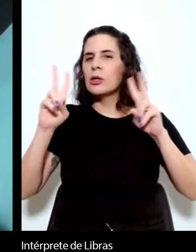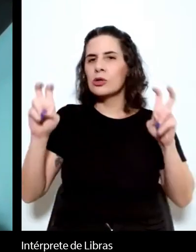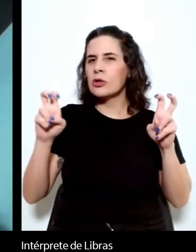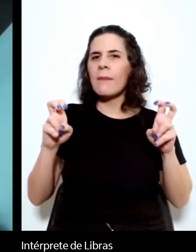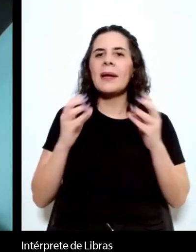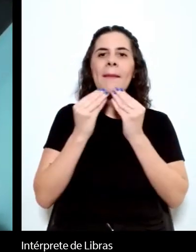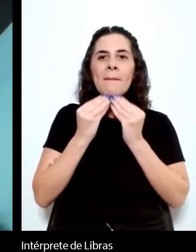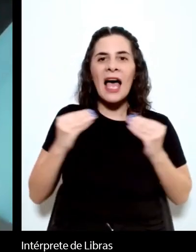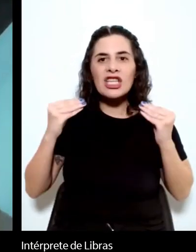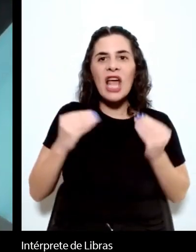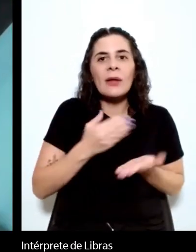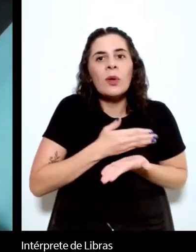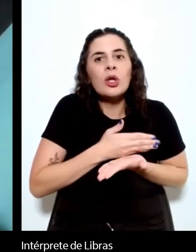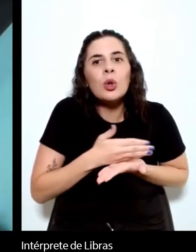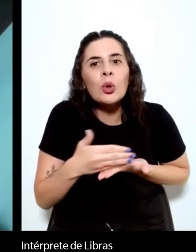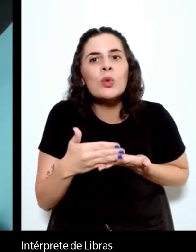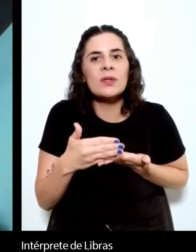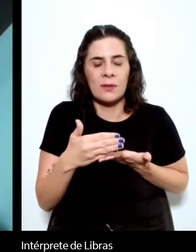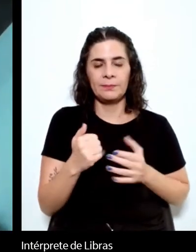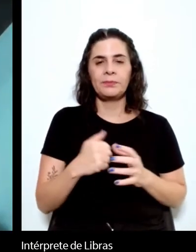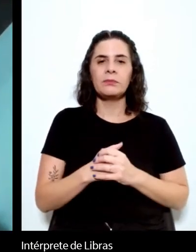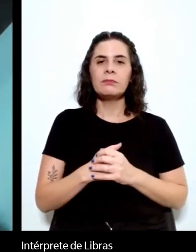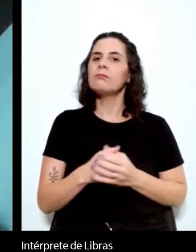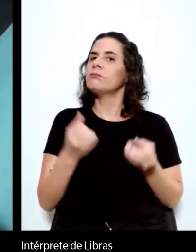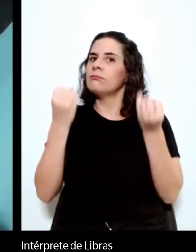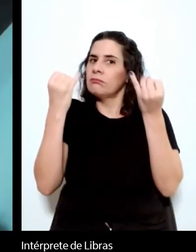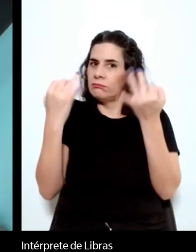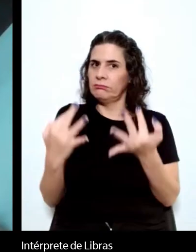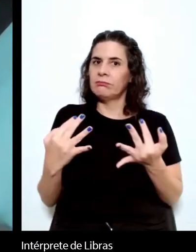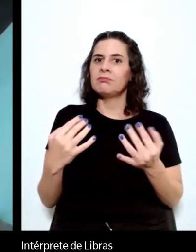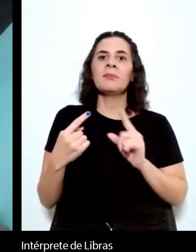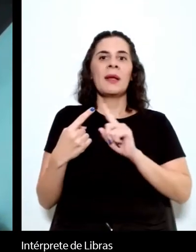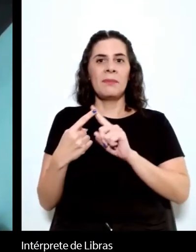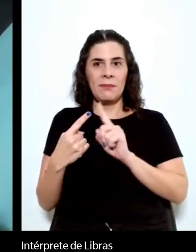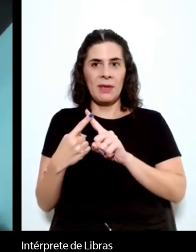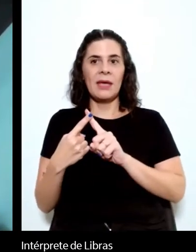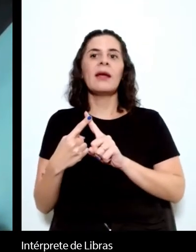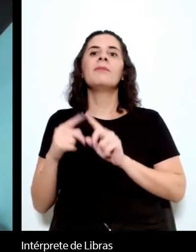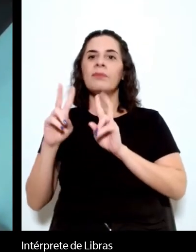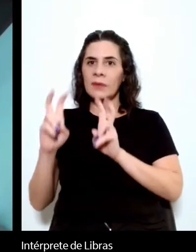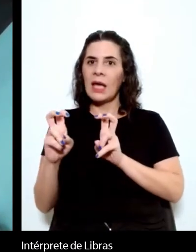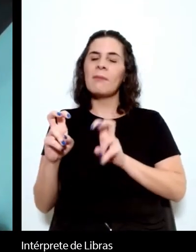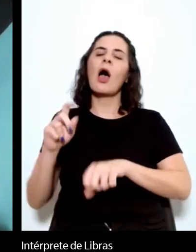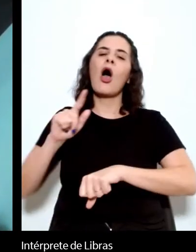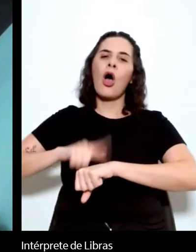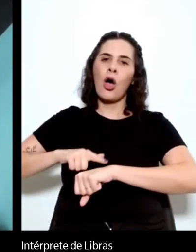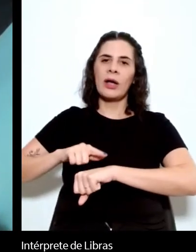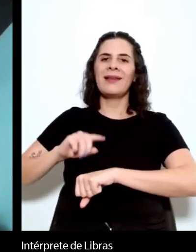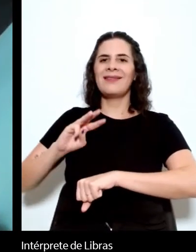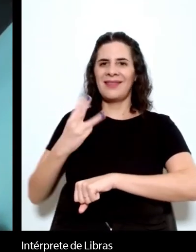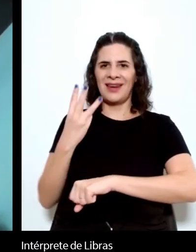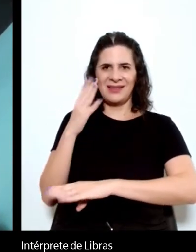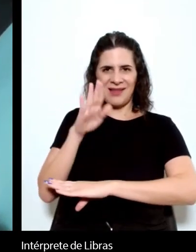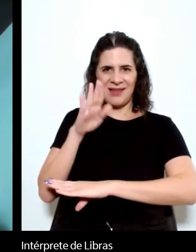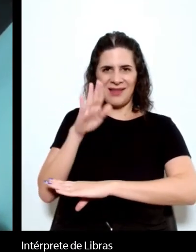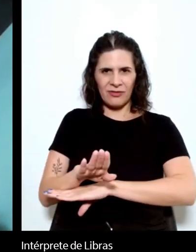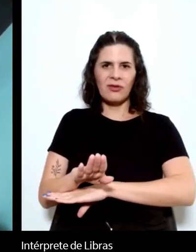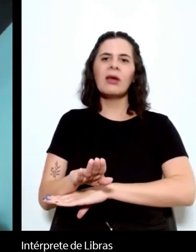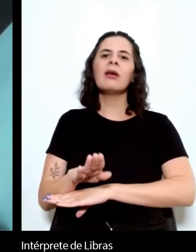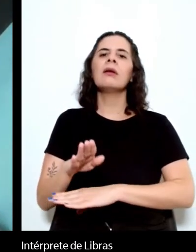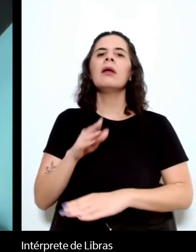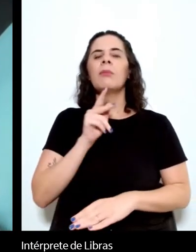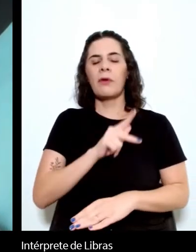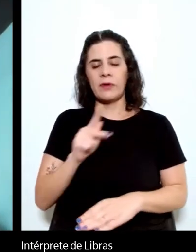haverá duas mesas sobre este tema a primeira ocorrerá às 15 horas reunirá os professores Pablo